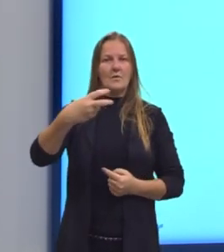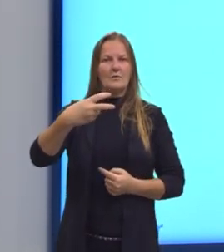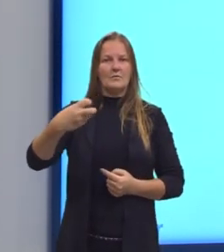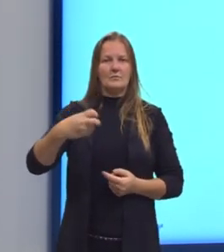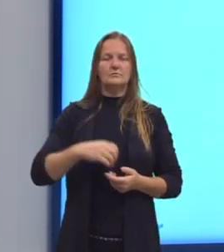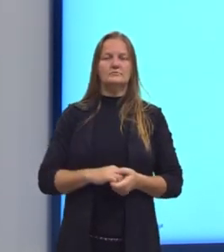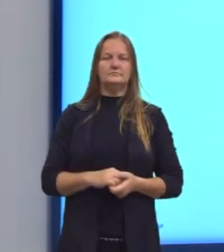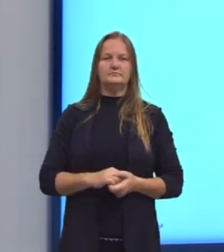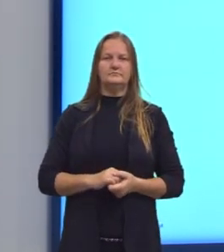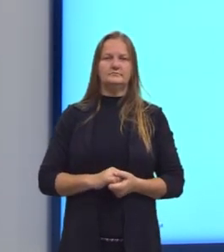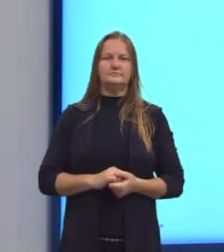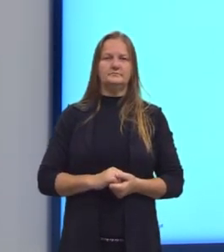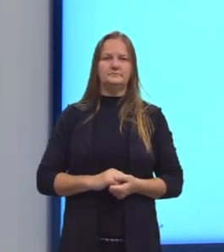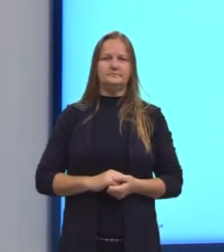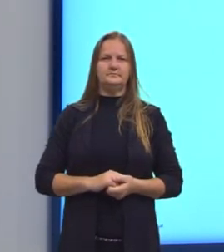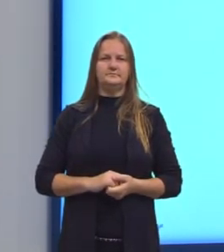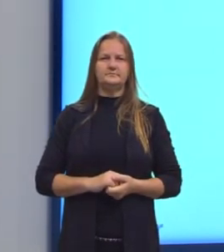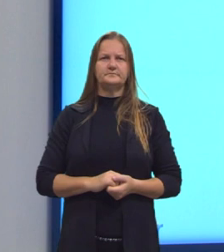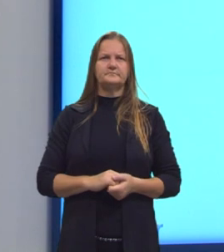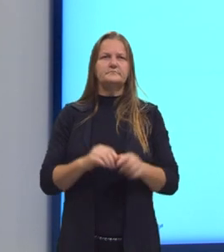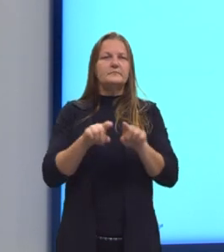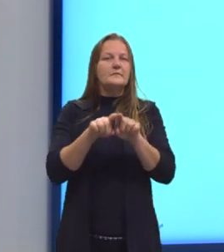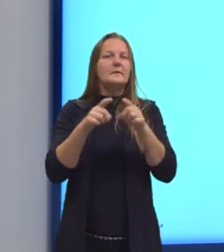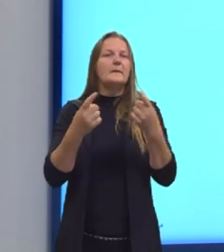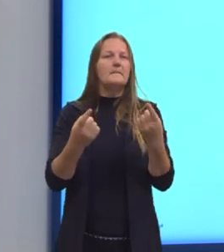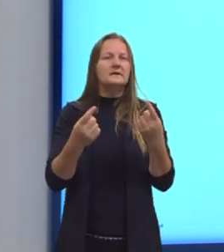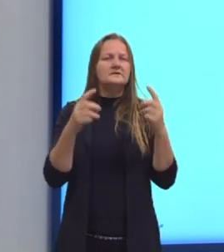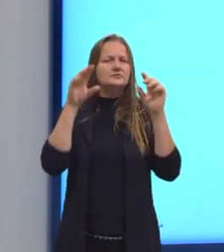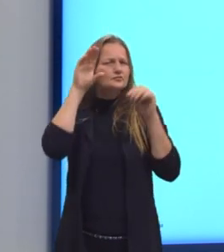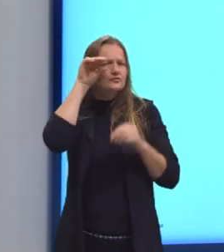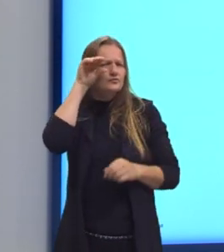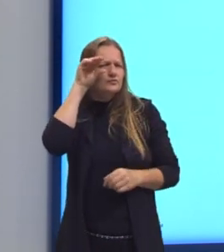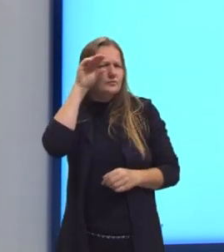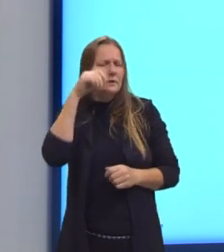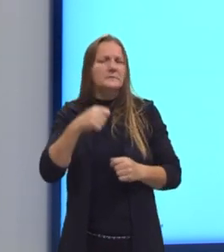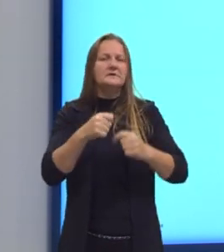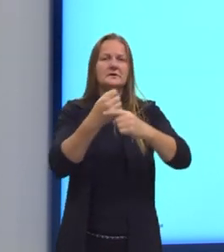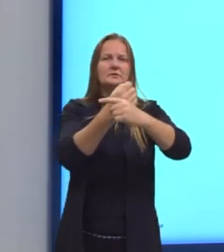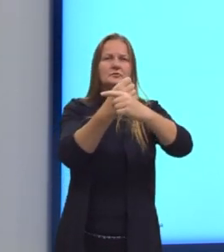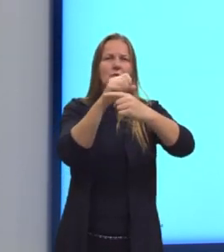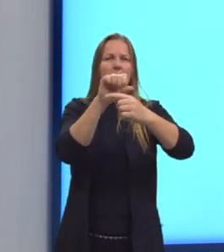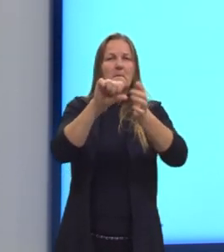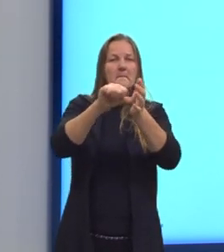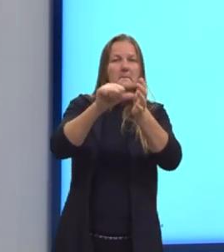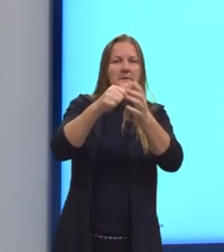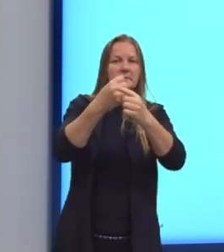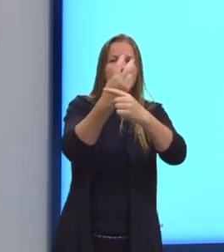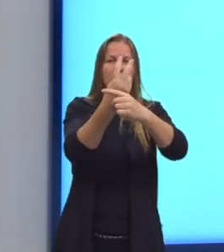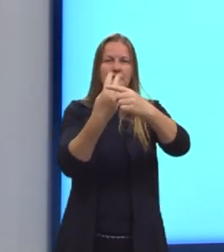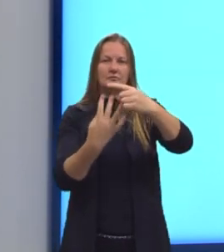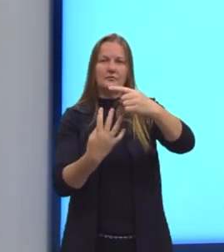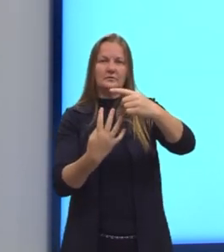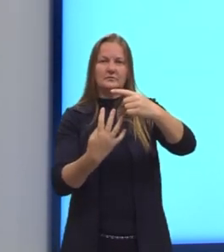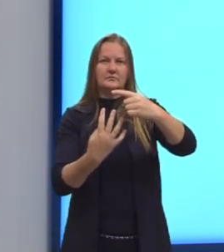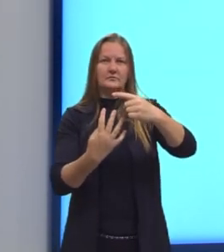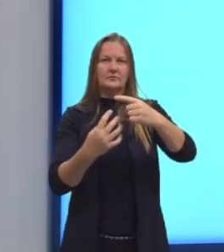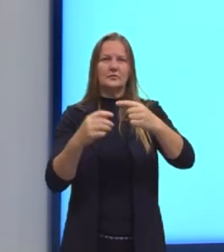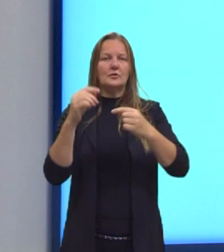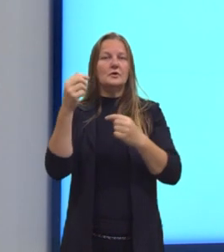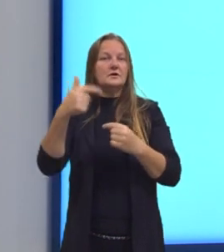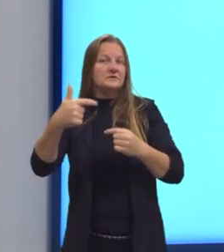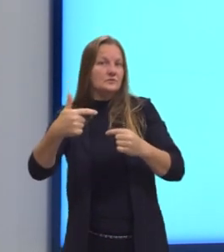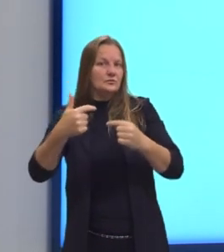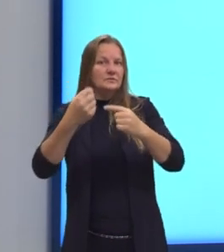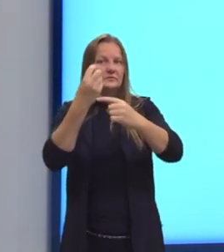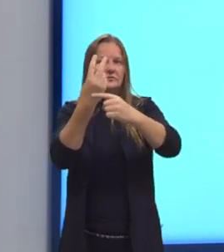entre essas duas razões, mas observem que tanto na primeira, 2 sobre 4, quanto na